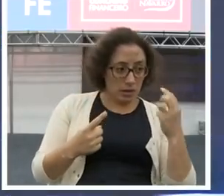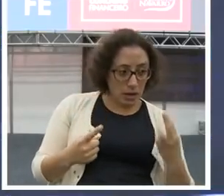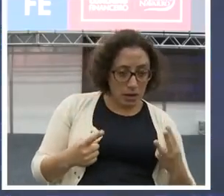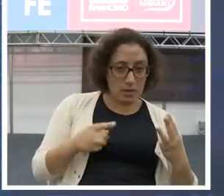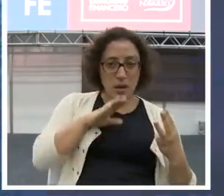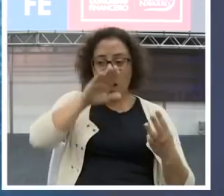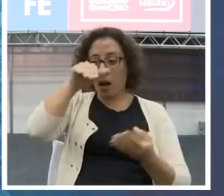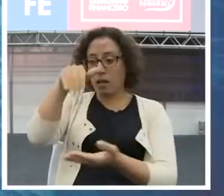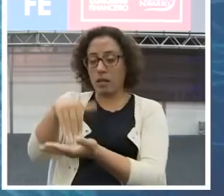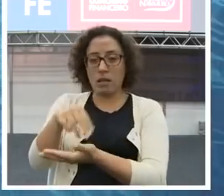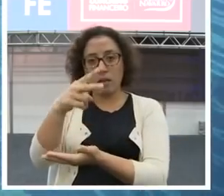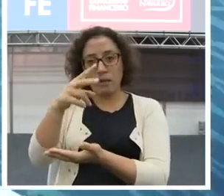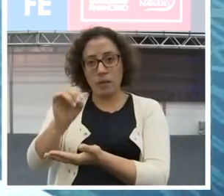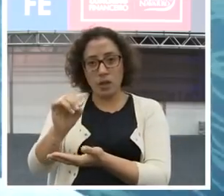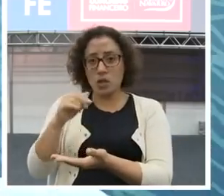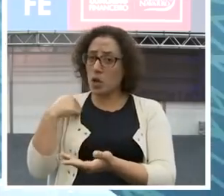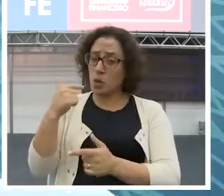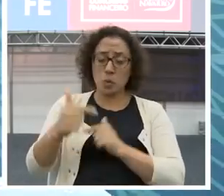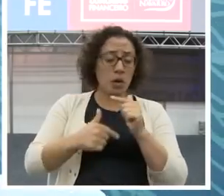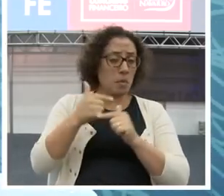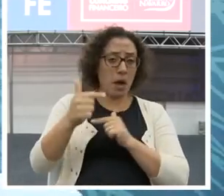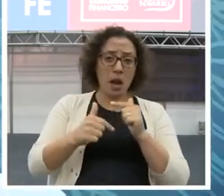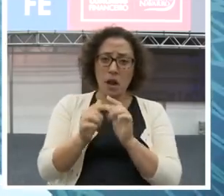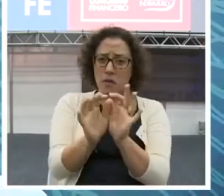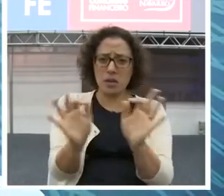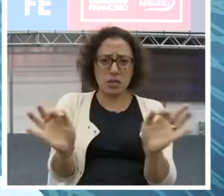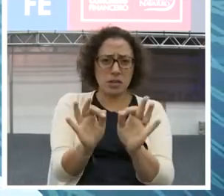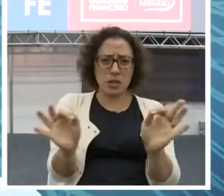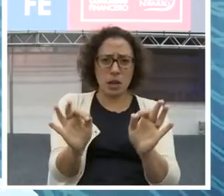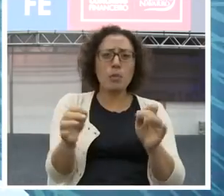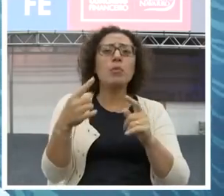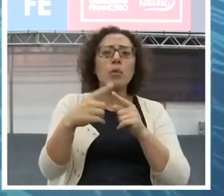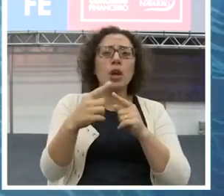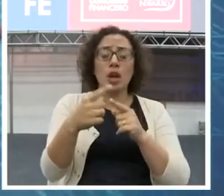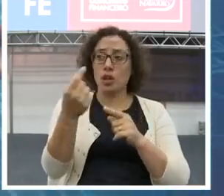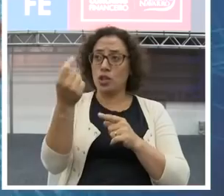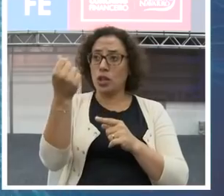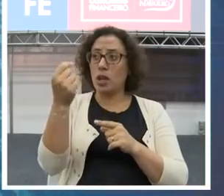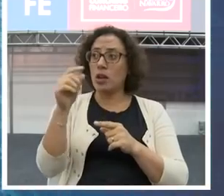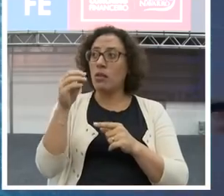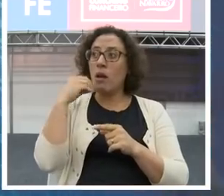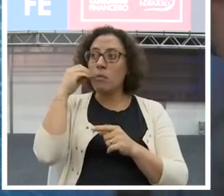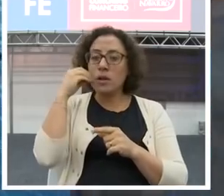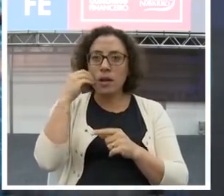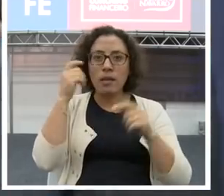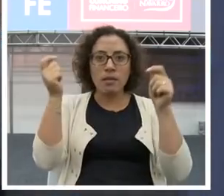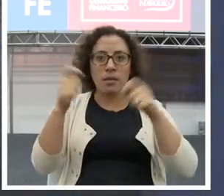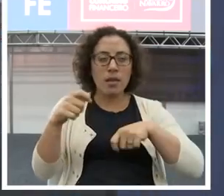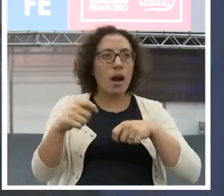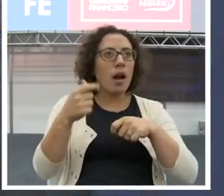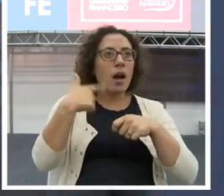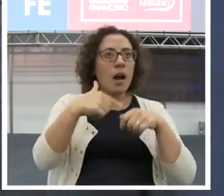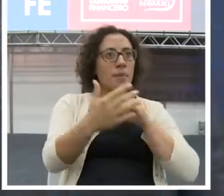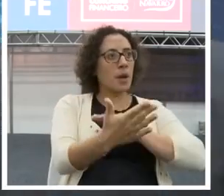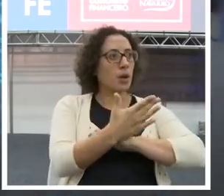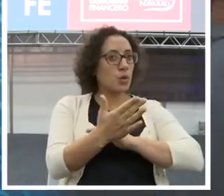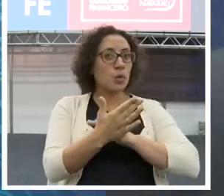Porque dinheiro não está ligado às oportunidades que você recebe. Mas está